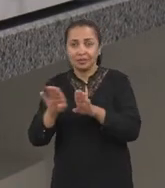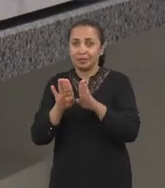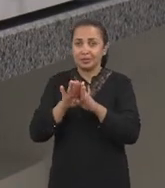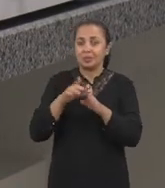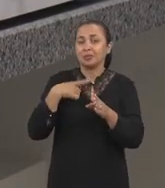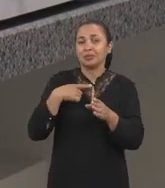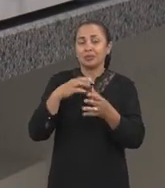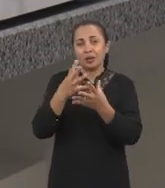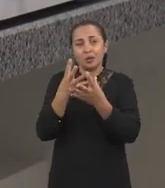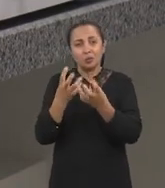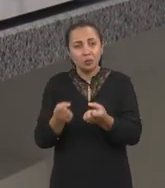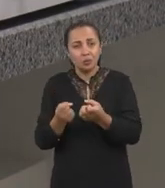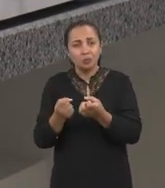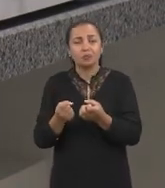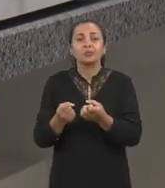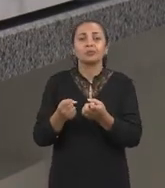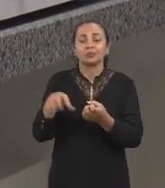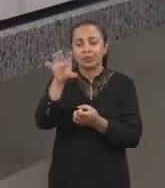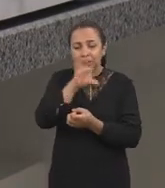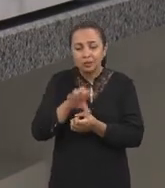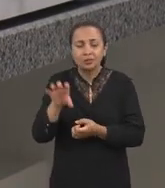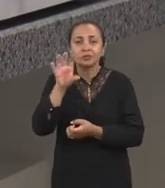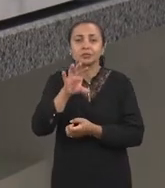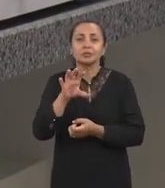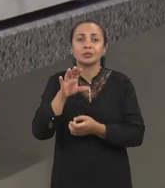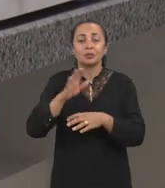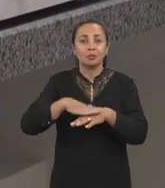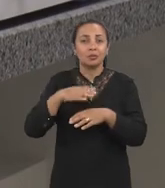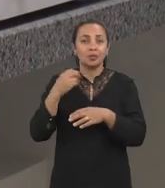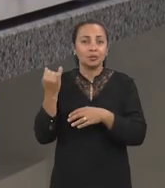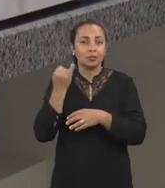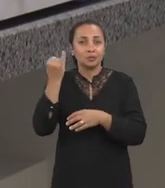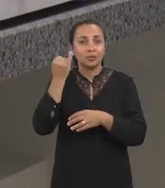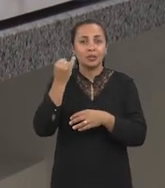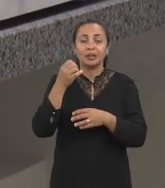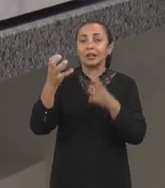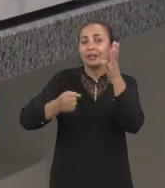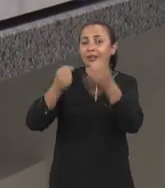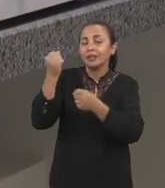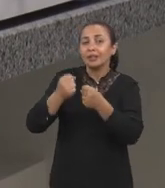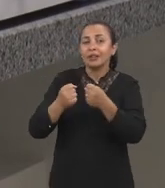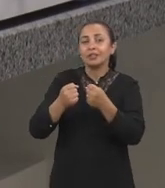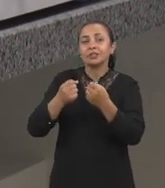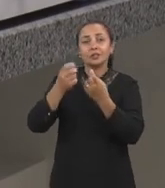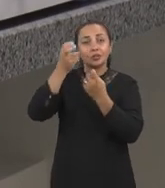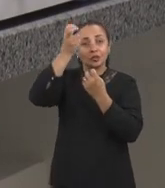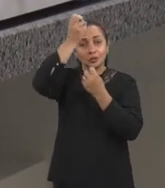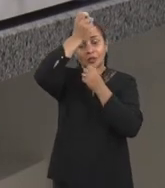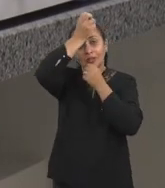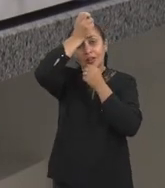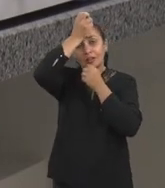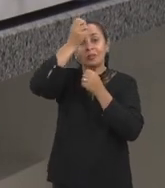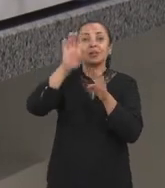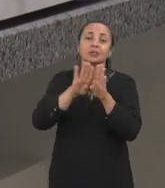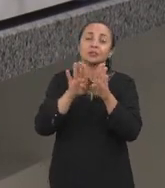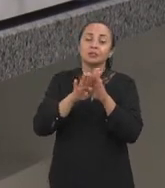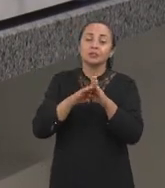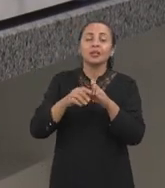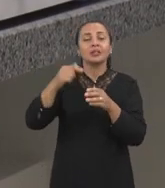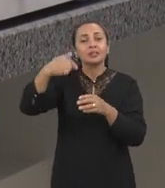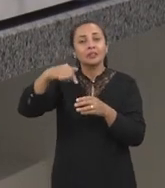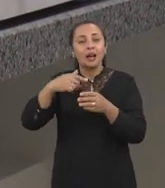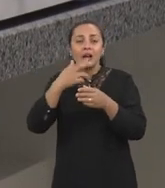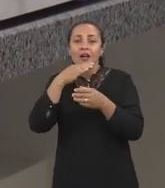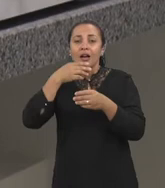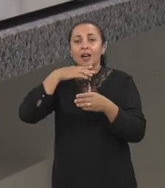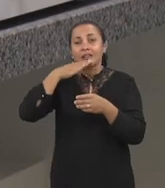biodiversidade do semiárido, principalmente de leite de cabra e também de queijo coalho. Essas